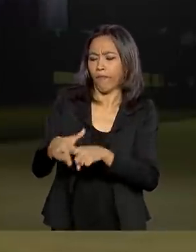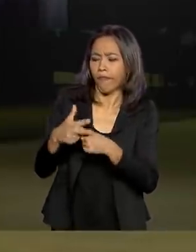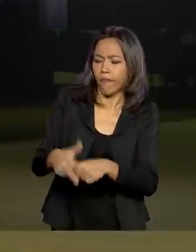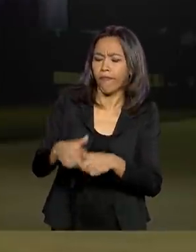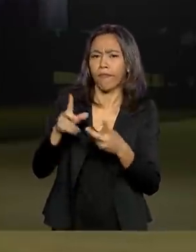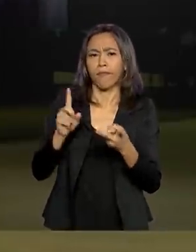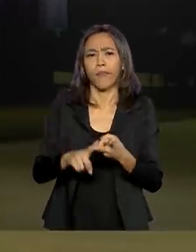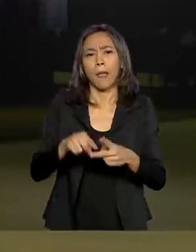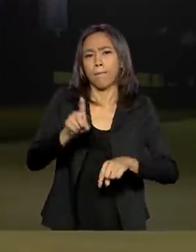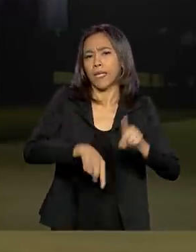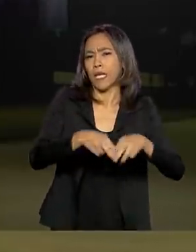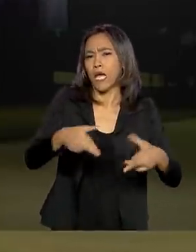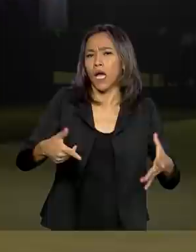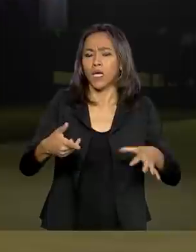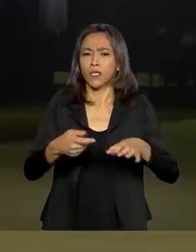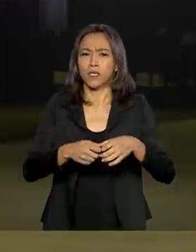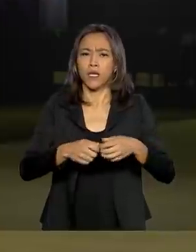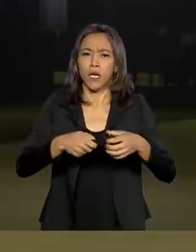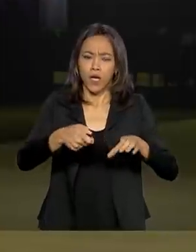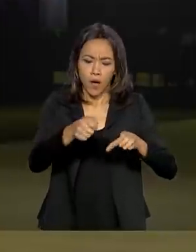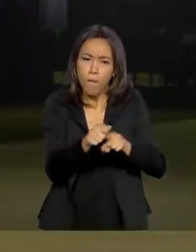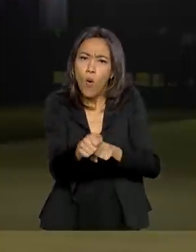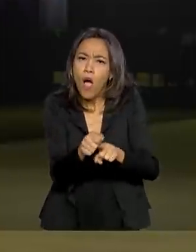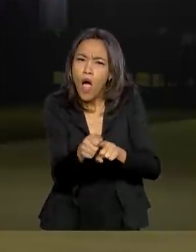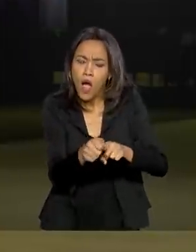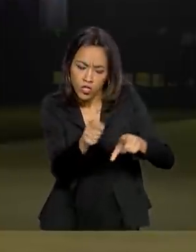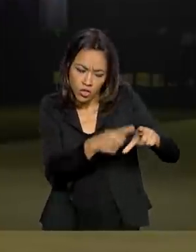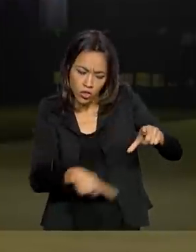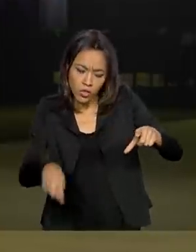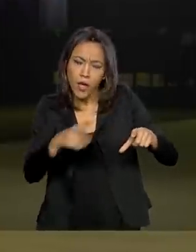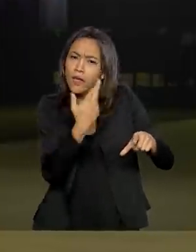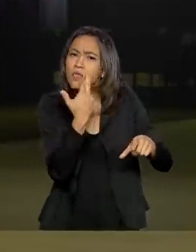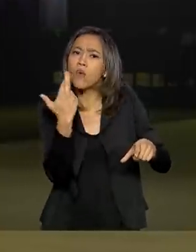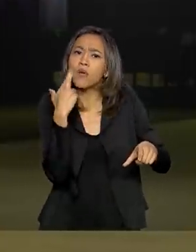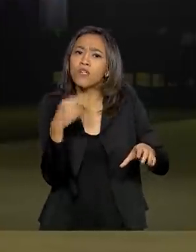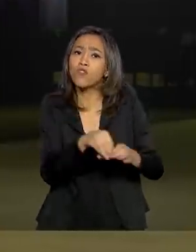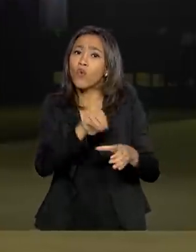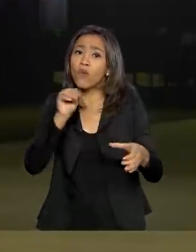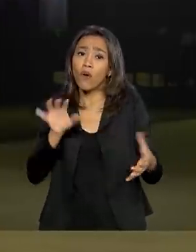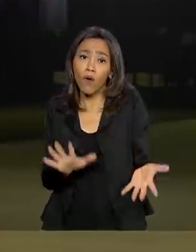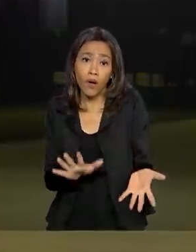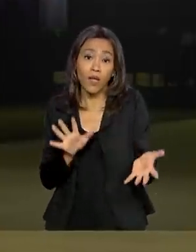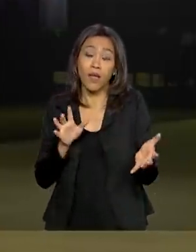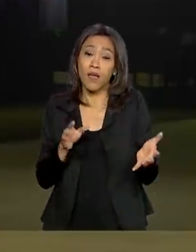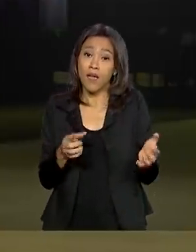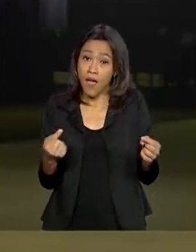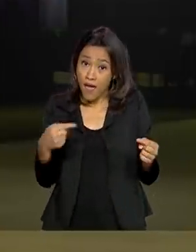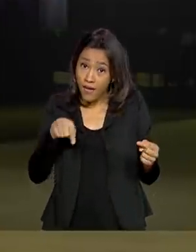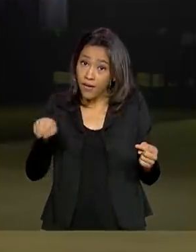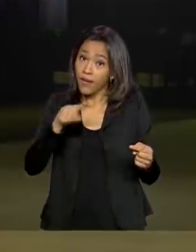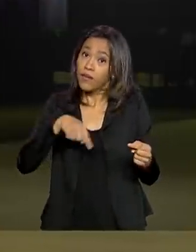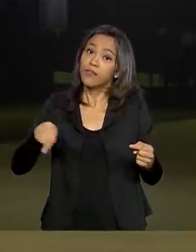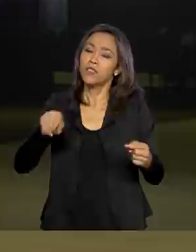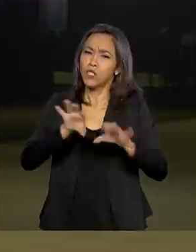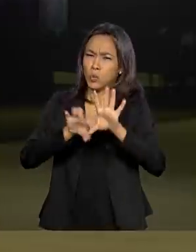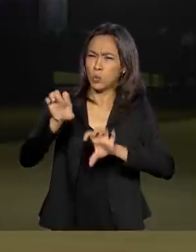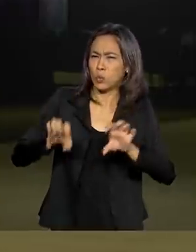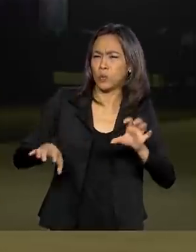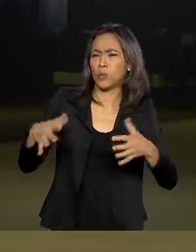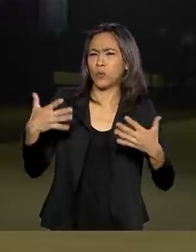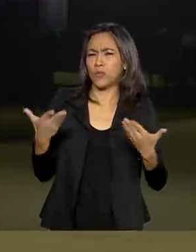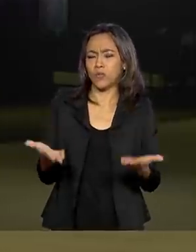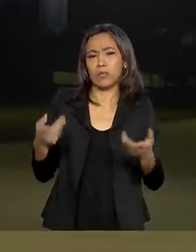autopeça, a borracharia, o restaurante de beira de estrada, ou seja, aquelas instalações, aquelas estruturas, aqueles comércios